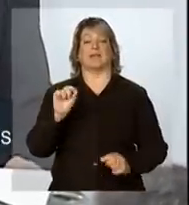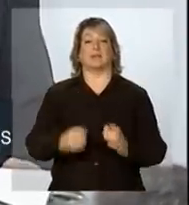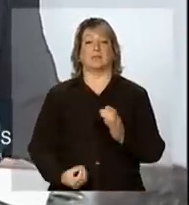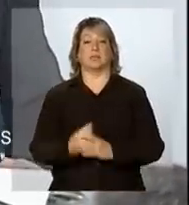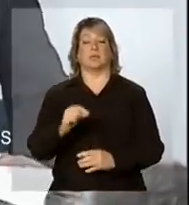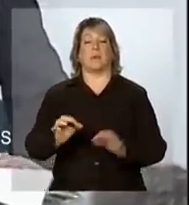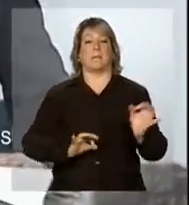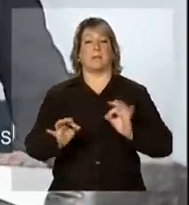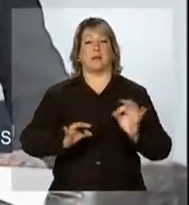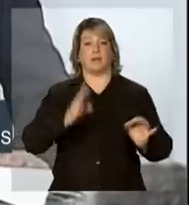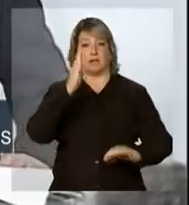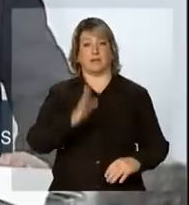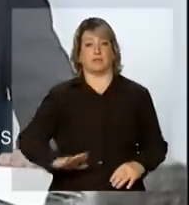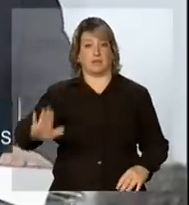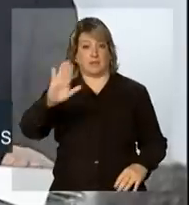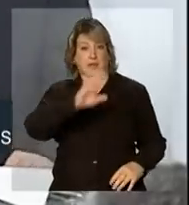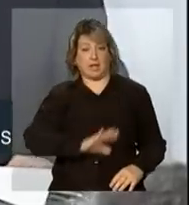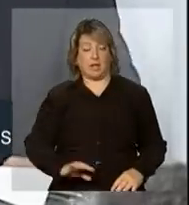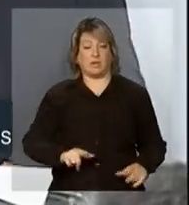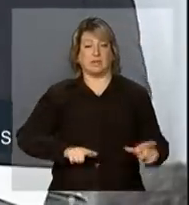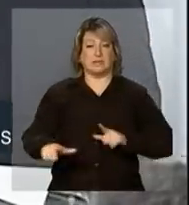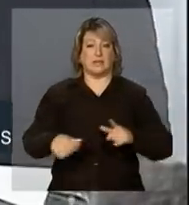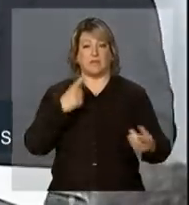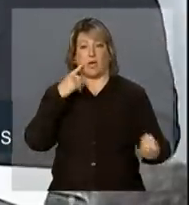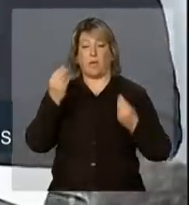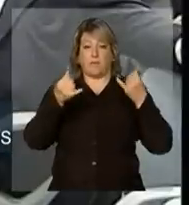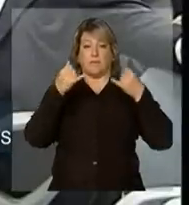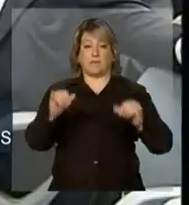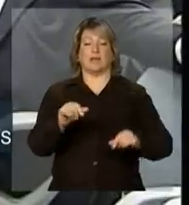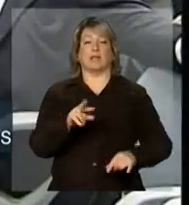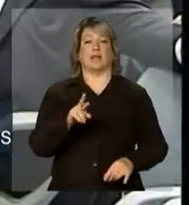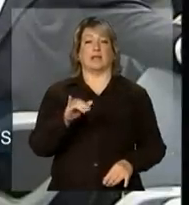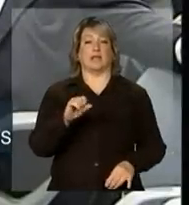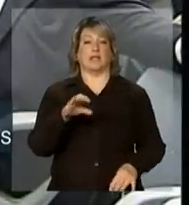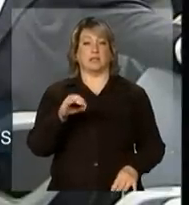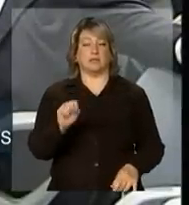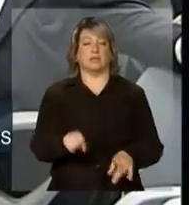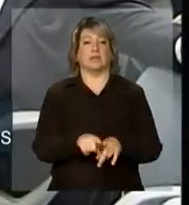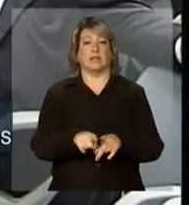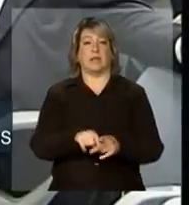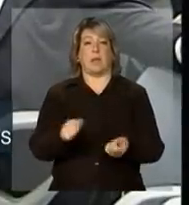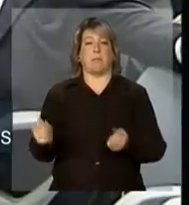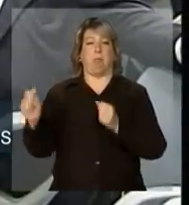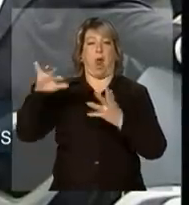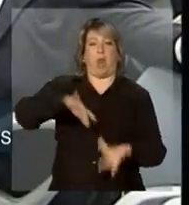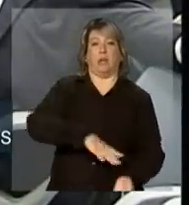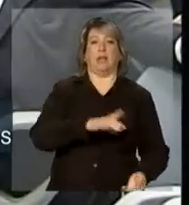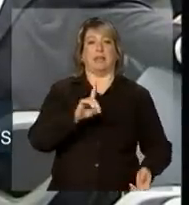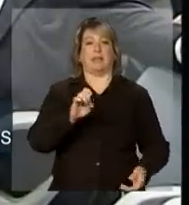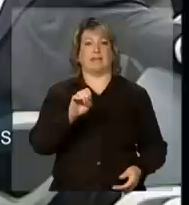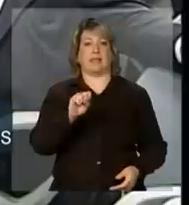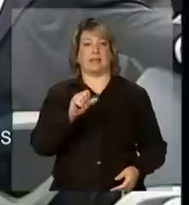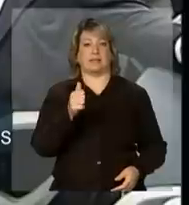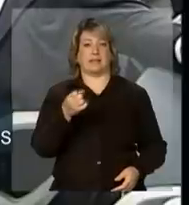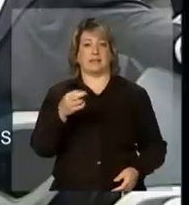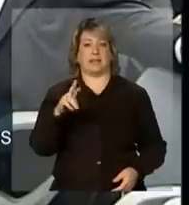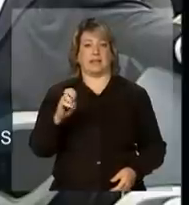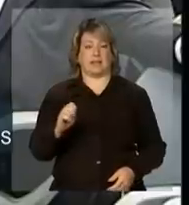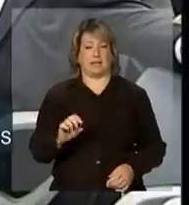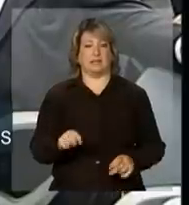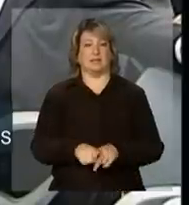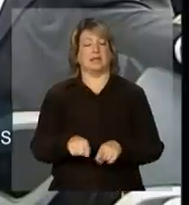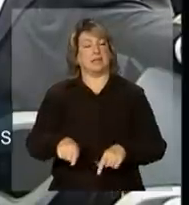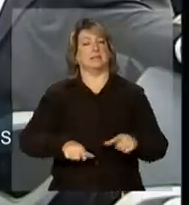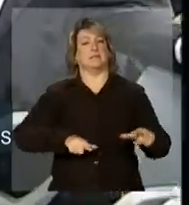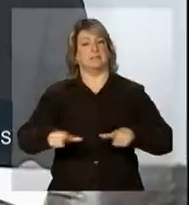Plano Nacional de Gestão de Riscos a Desastres e esse plano vem sendo implementado com muito